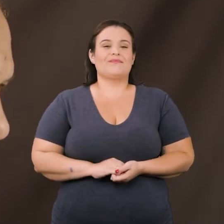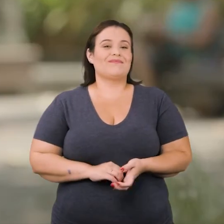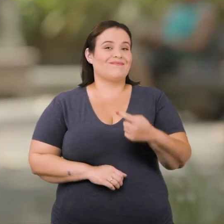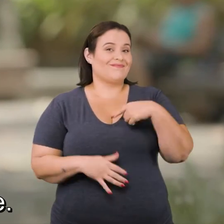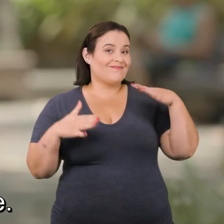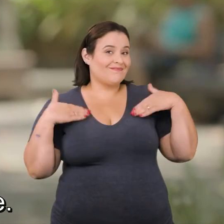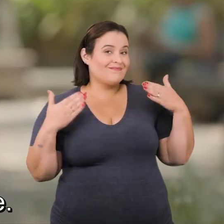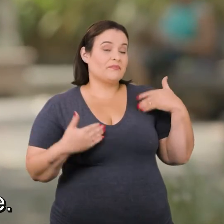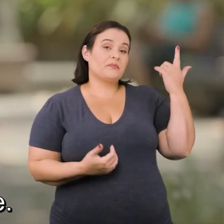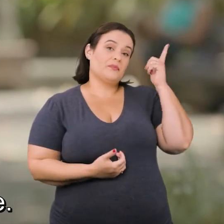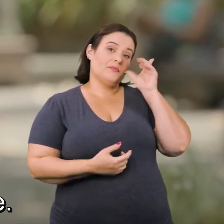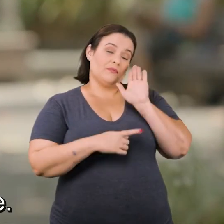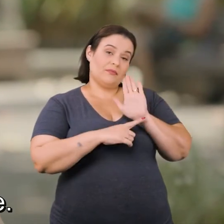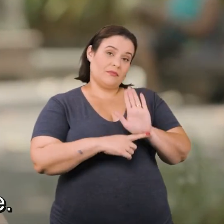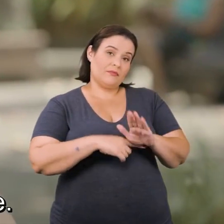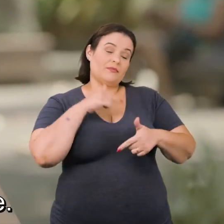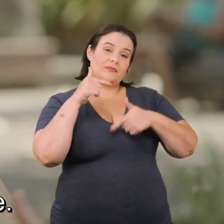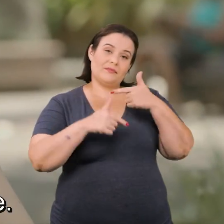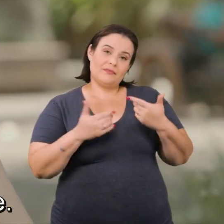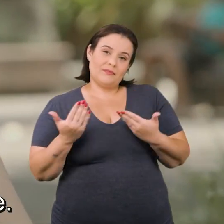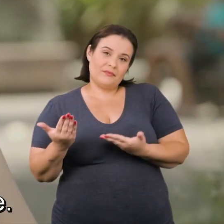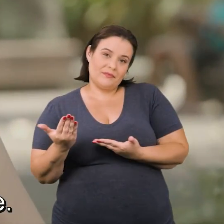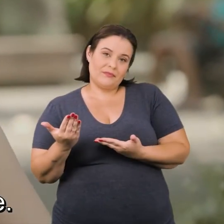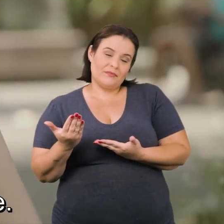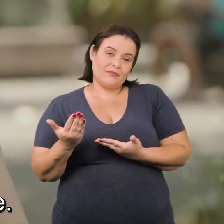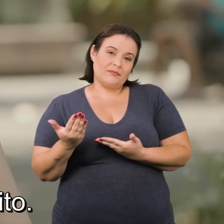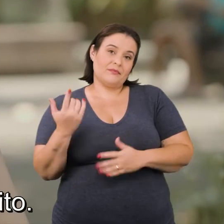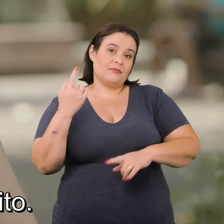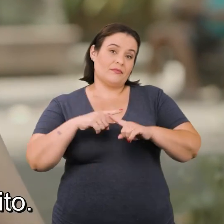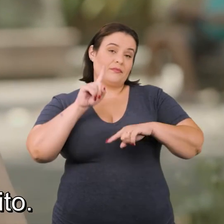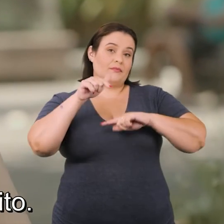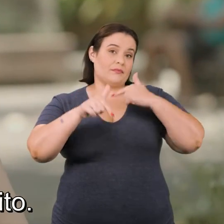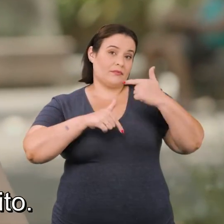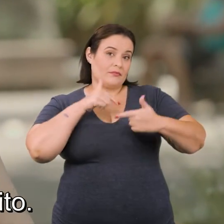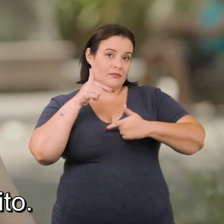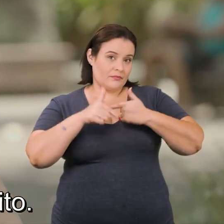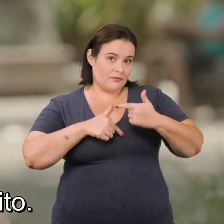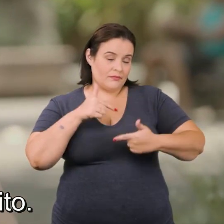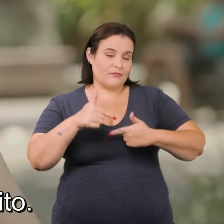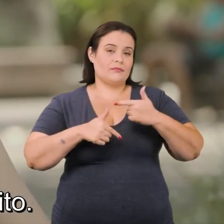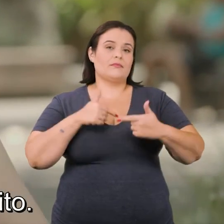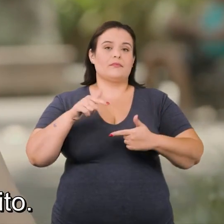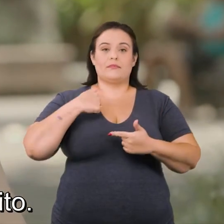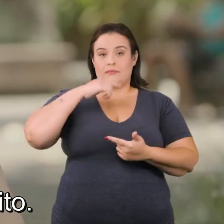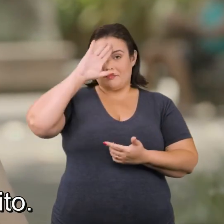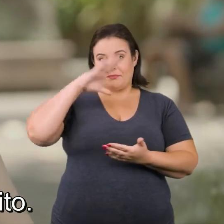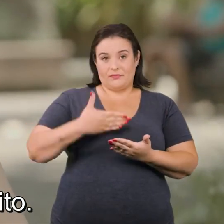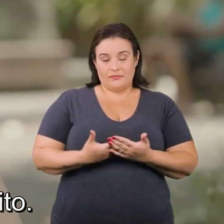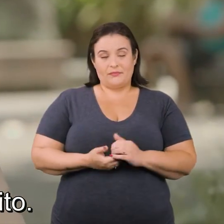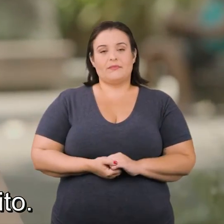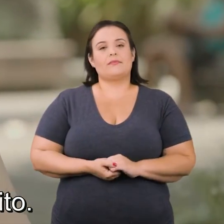na vida. Me alegra muito poder colaborar com o trabalho dele, porque são obras, são